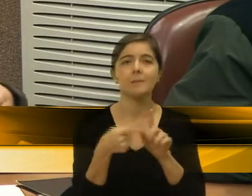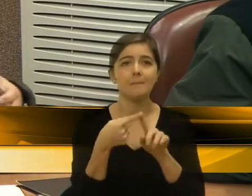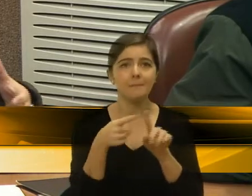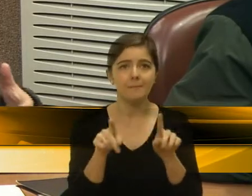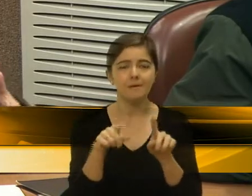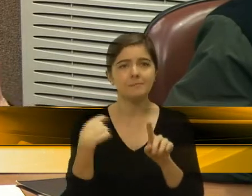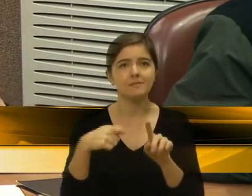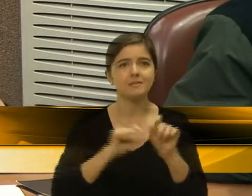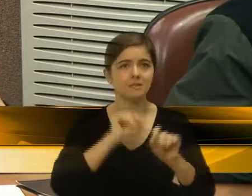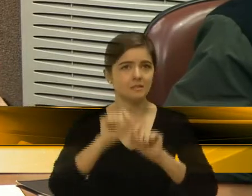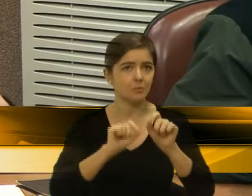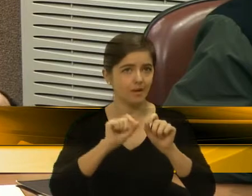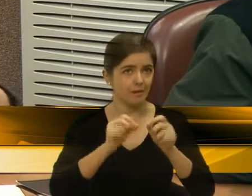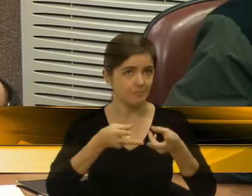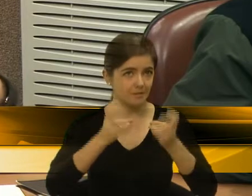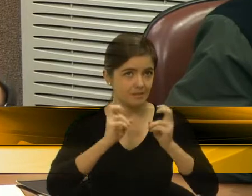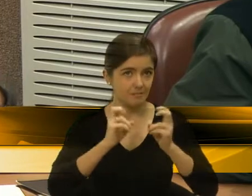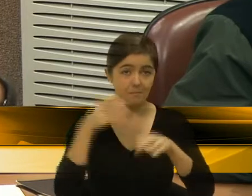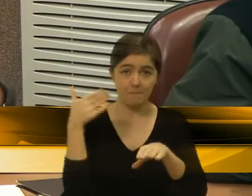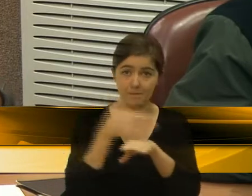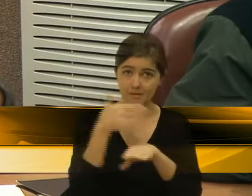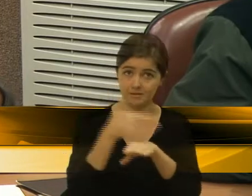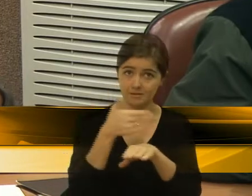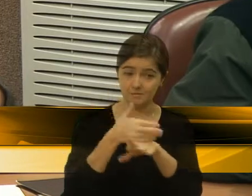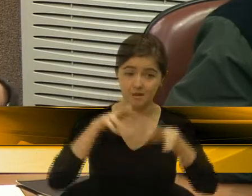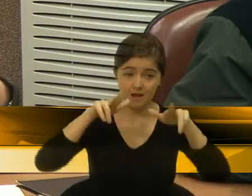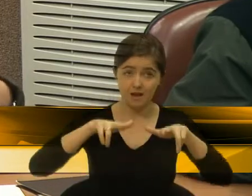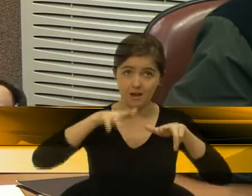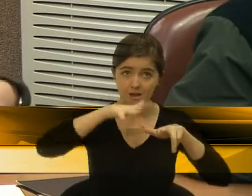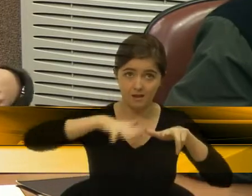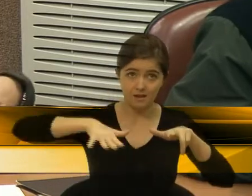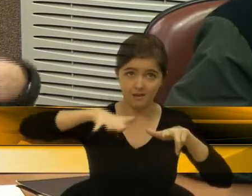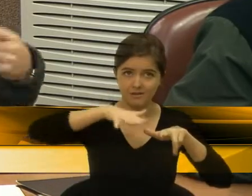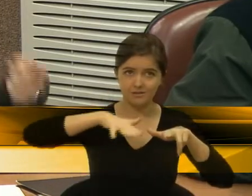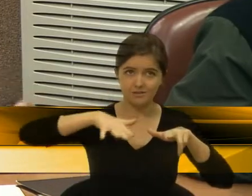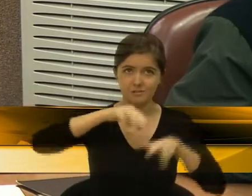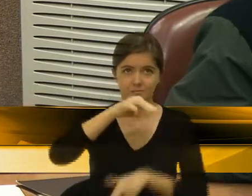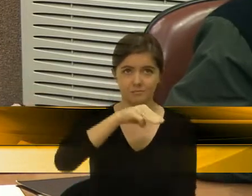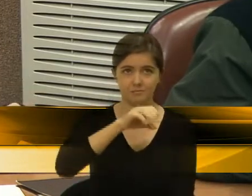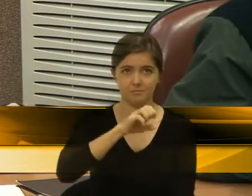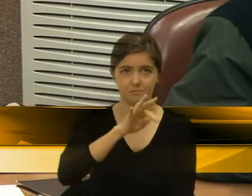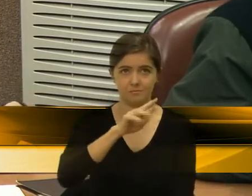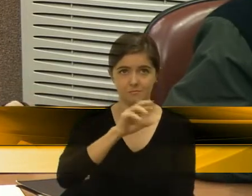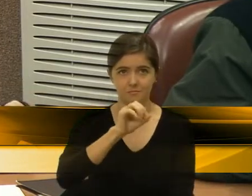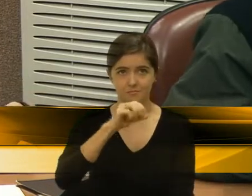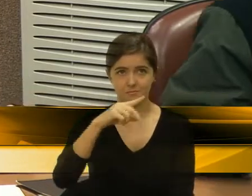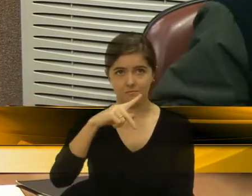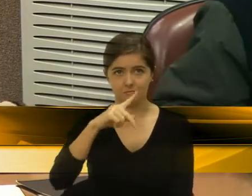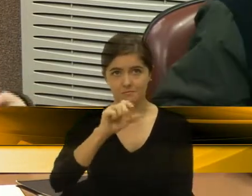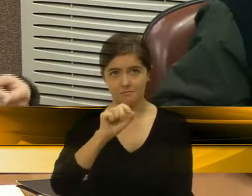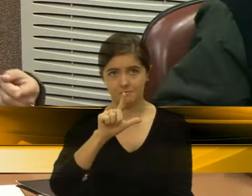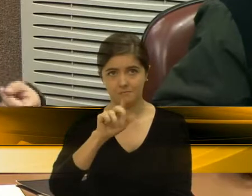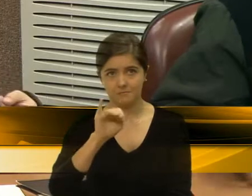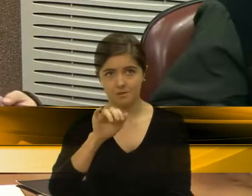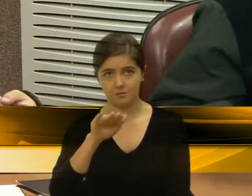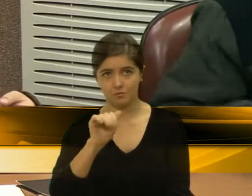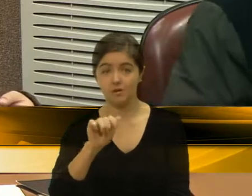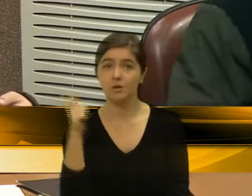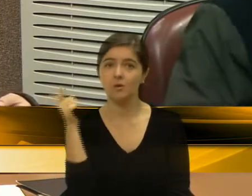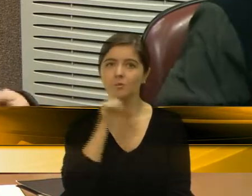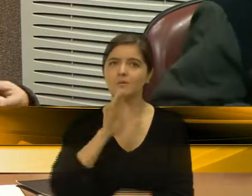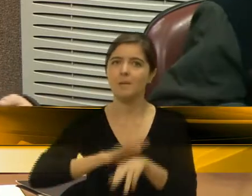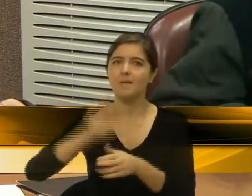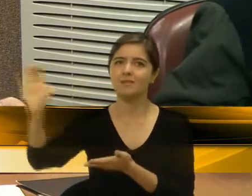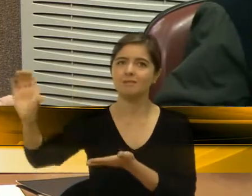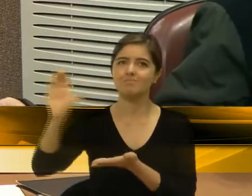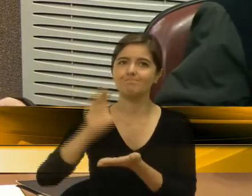de uma região metropolitana, ela te permite acesso a outros tipos de financiamento. Financiamentos regionais, por exemplo, de